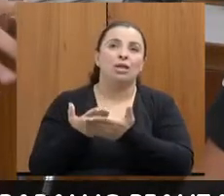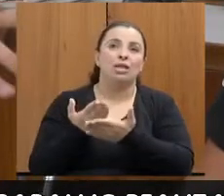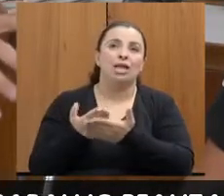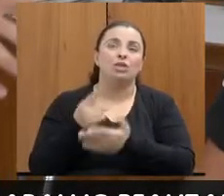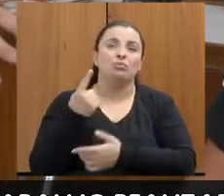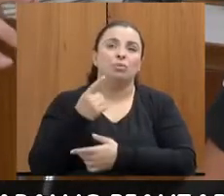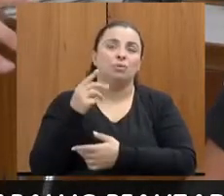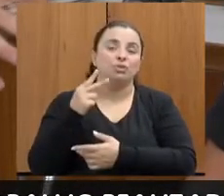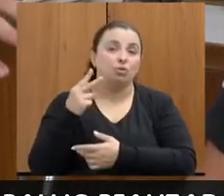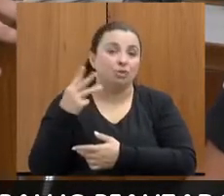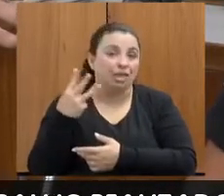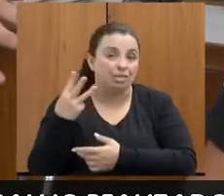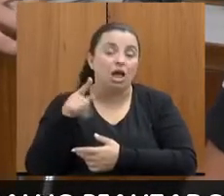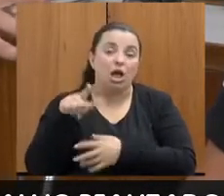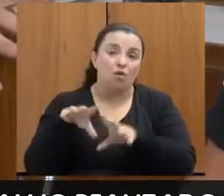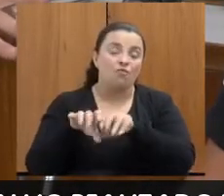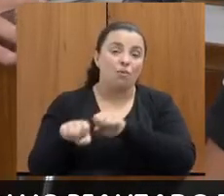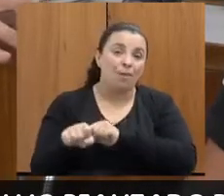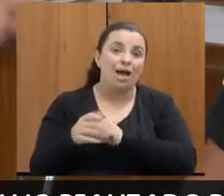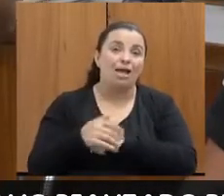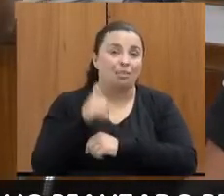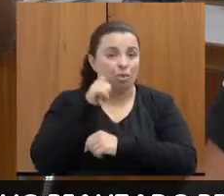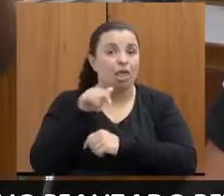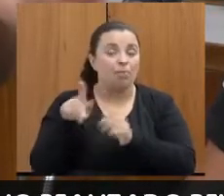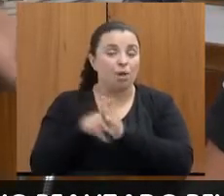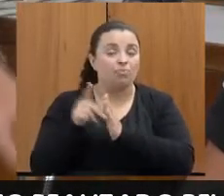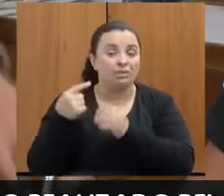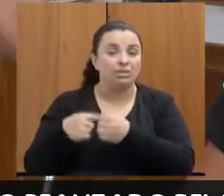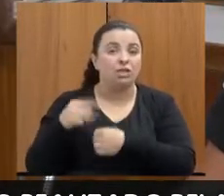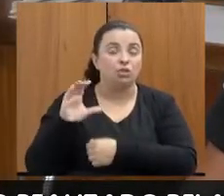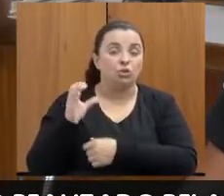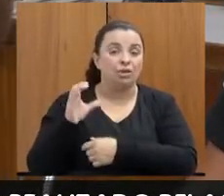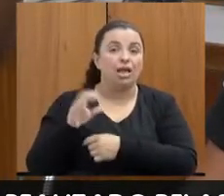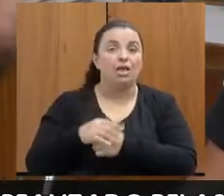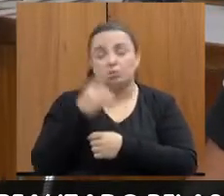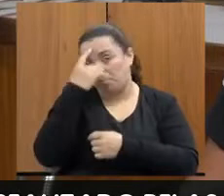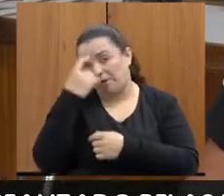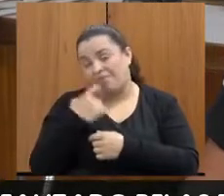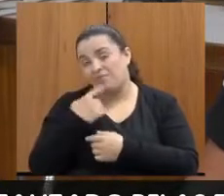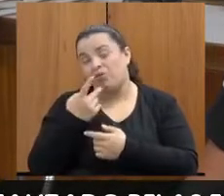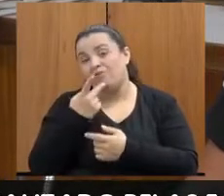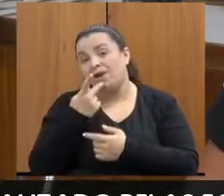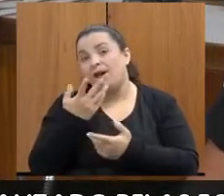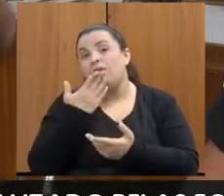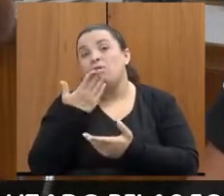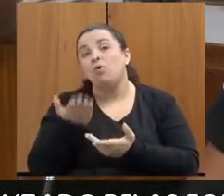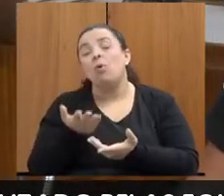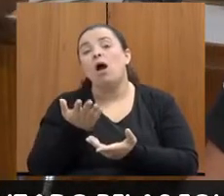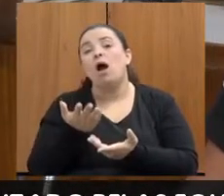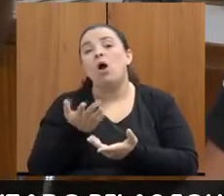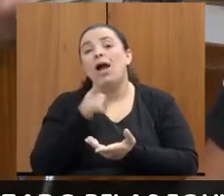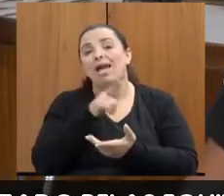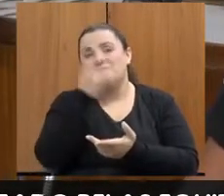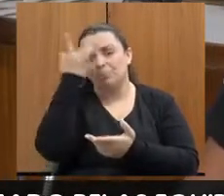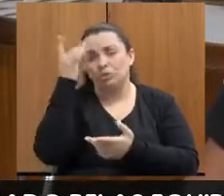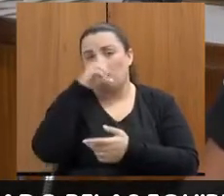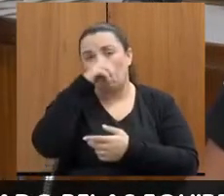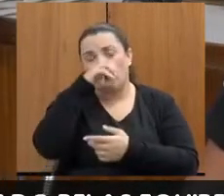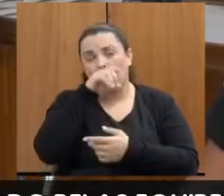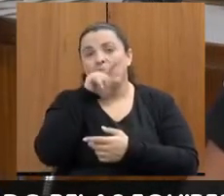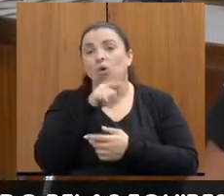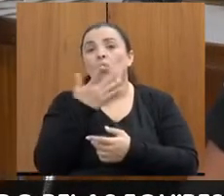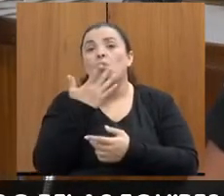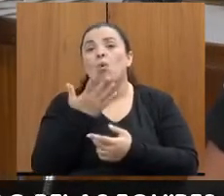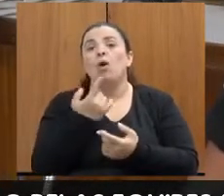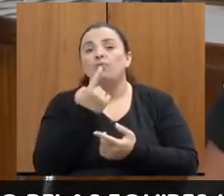não tem instrução e ela tem, a mulher de contagem. Então, o perfil disso, quem que é o vínculo que ela tem com esse agressor, marido, ex-marido, se ele